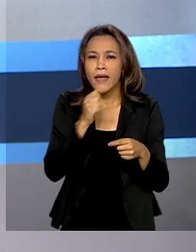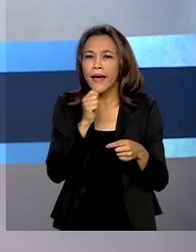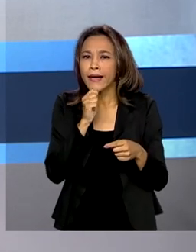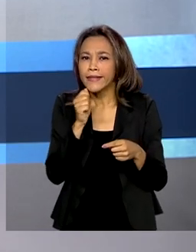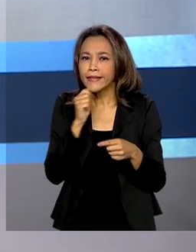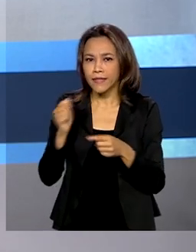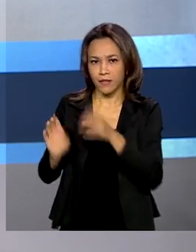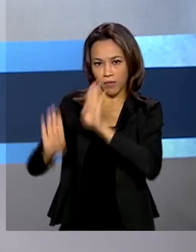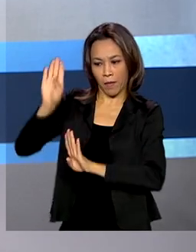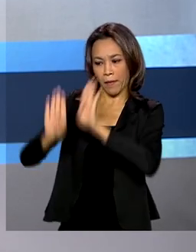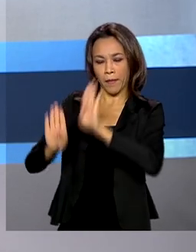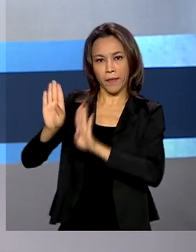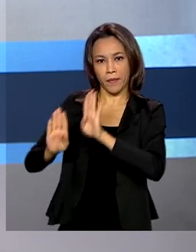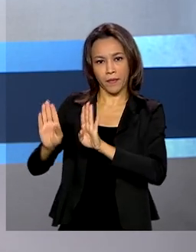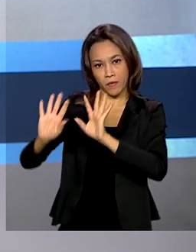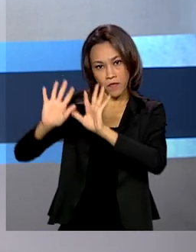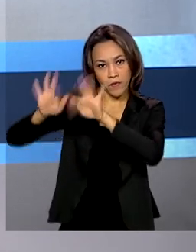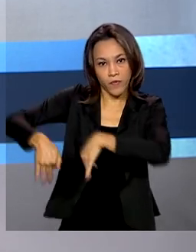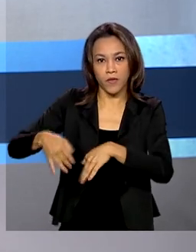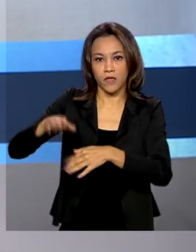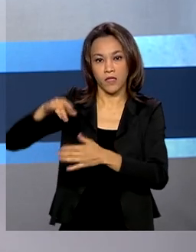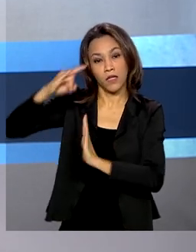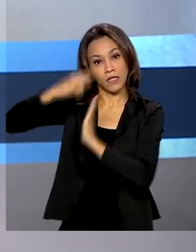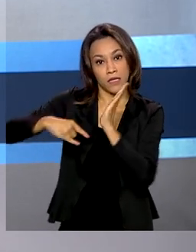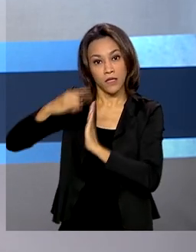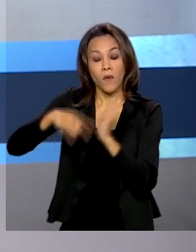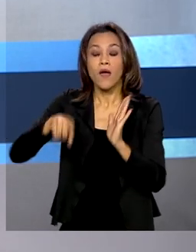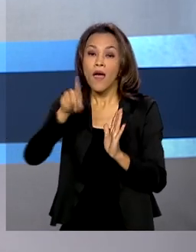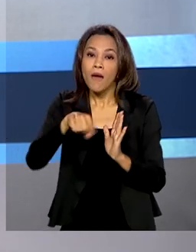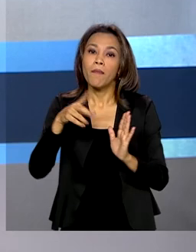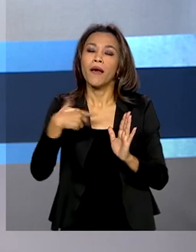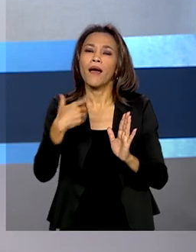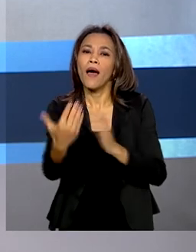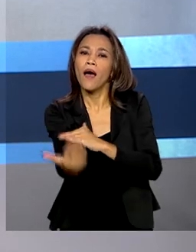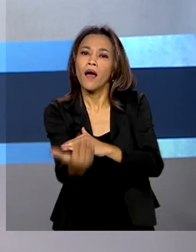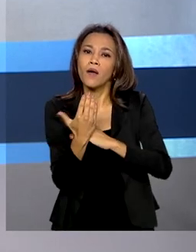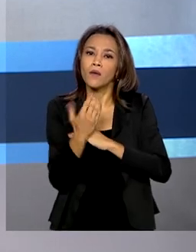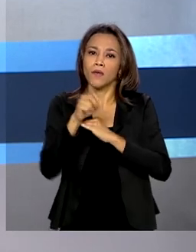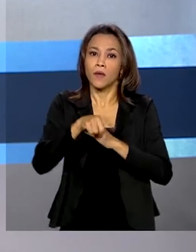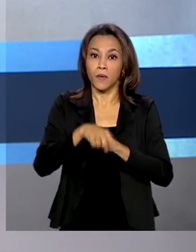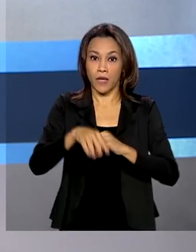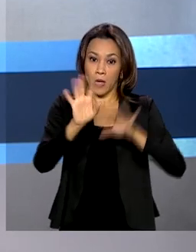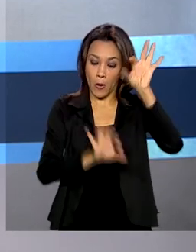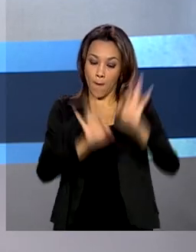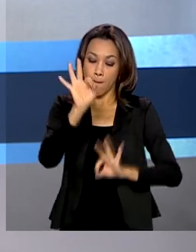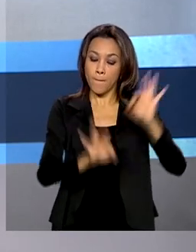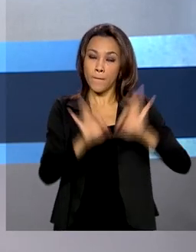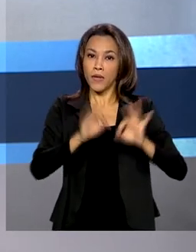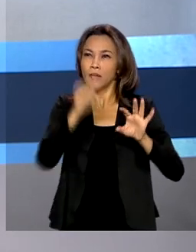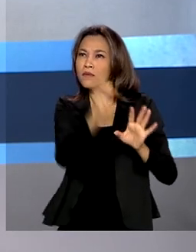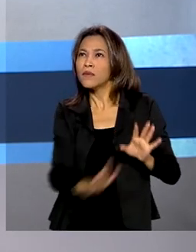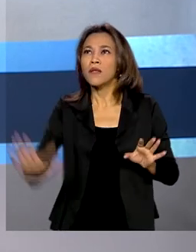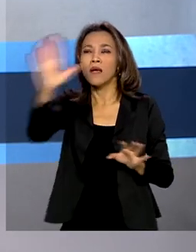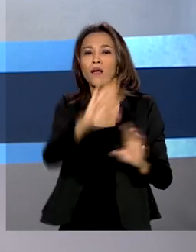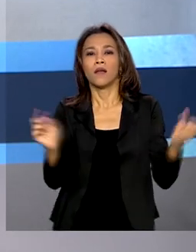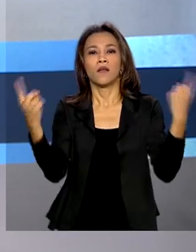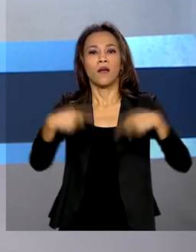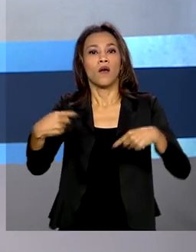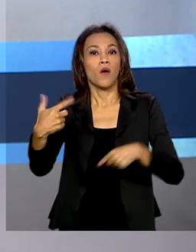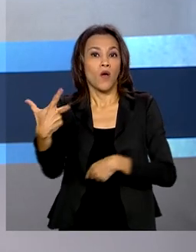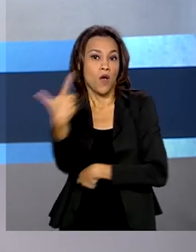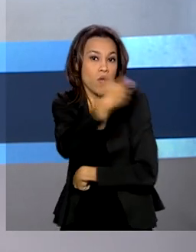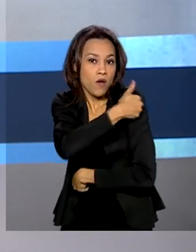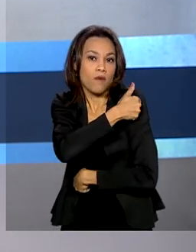licitatório normal. Essa requisição é para atender o início do Plano Nacional de Vacinação contra a Covid. O Ministério